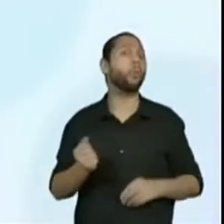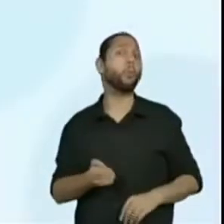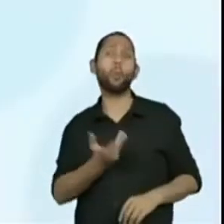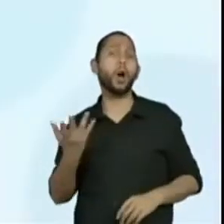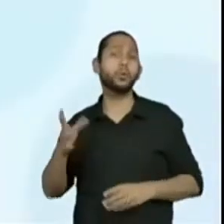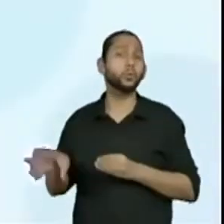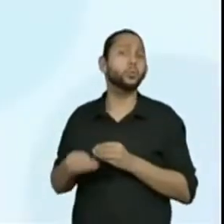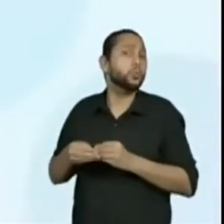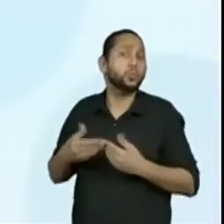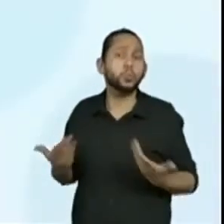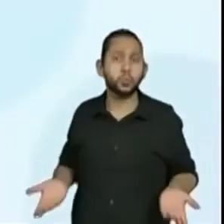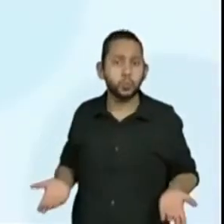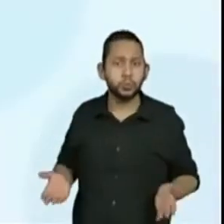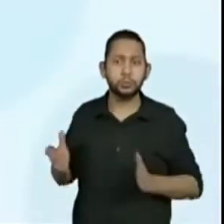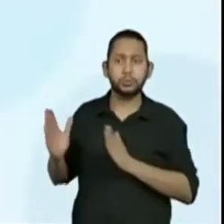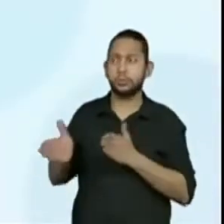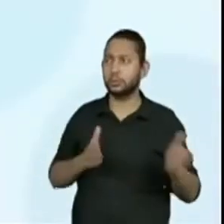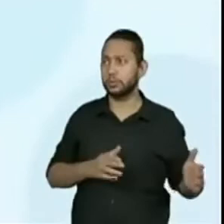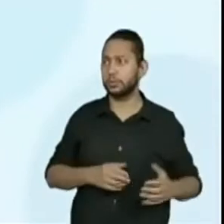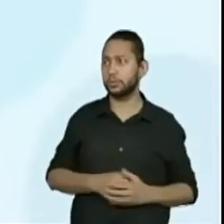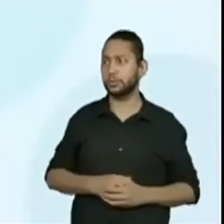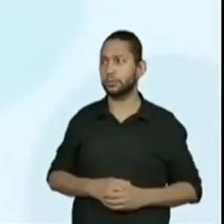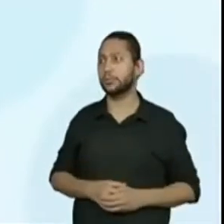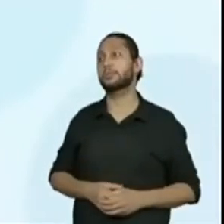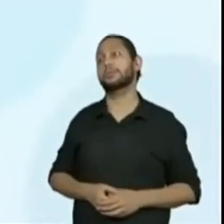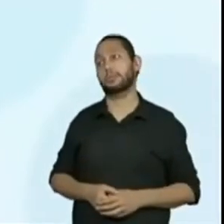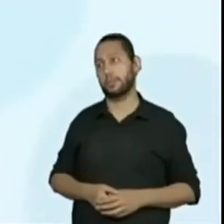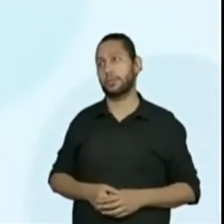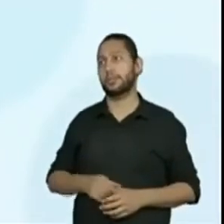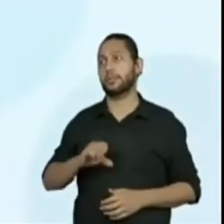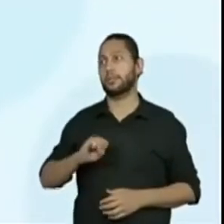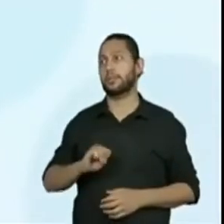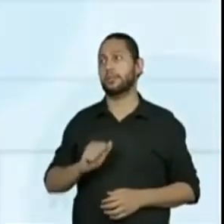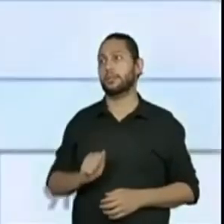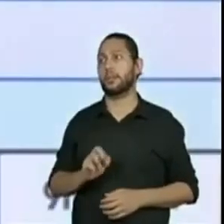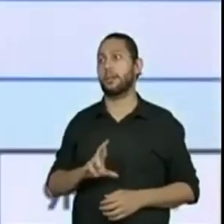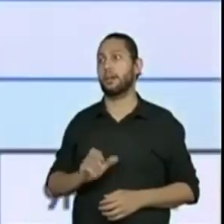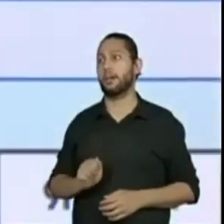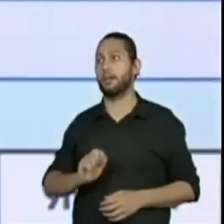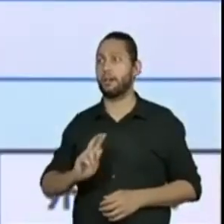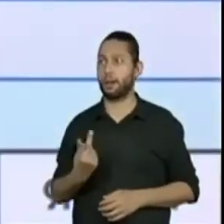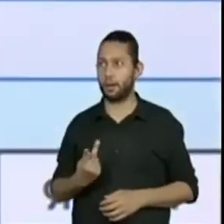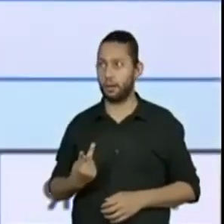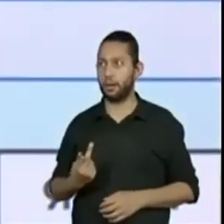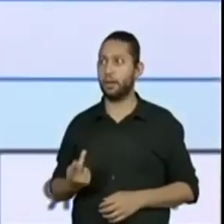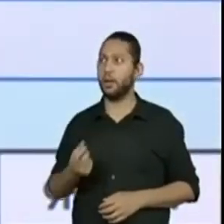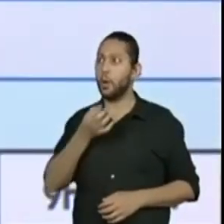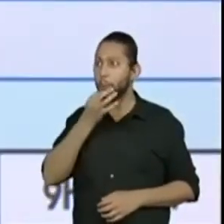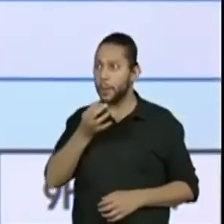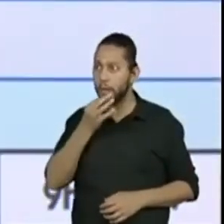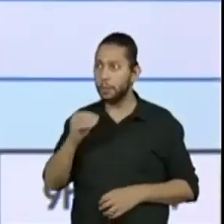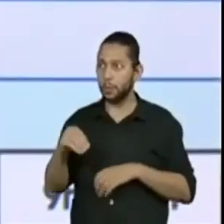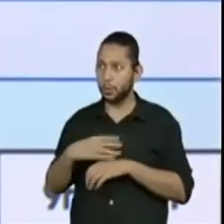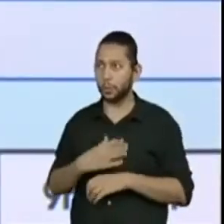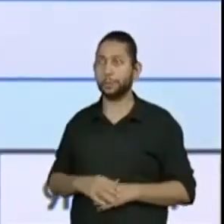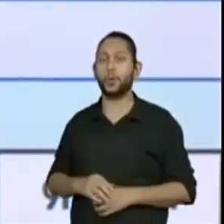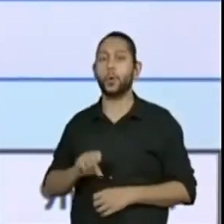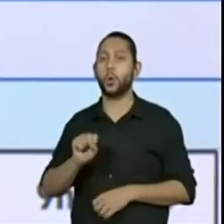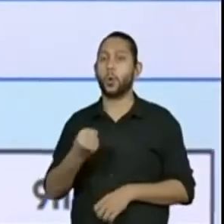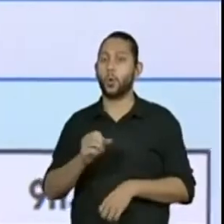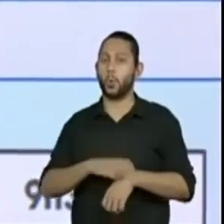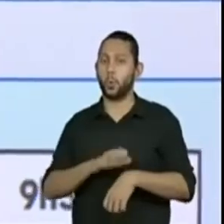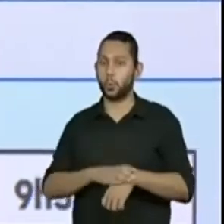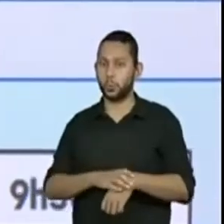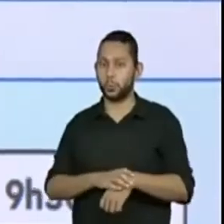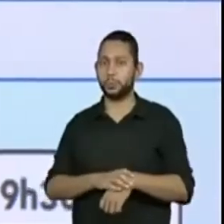tempo? Olha, a professora Denise trouxe a contribuição da aluna Sara, que é a seguinte. 8 horas e 30 minutos, a